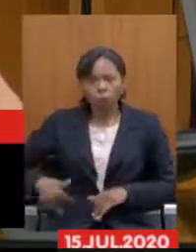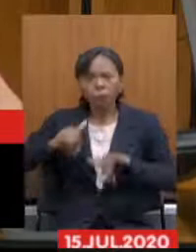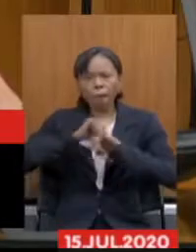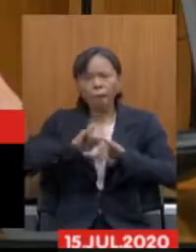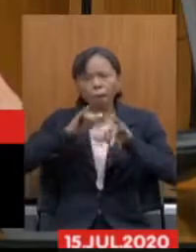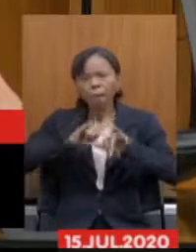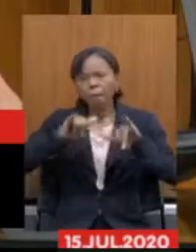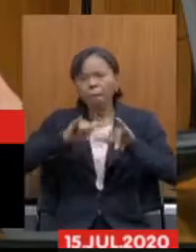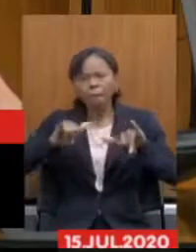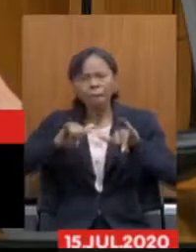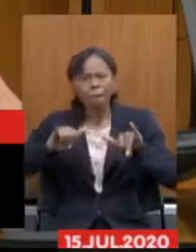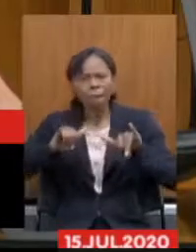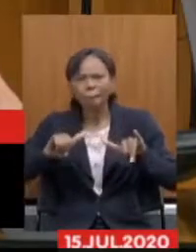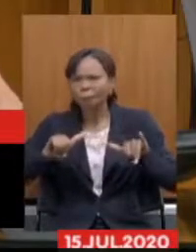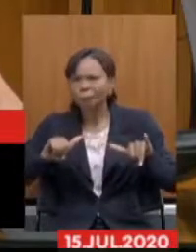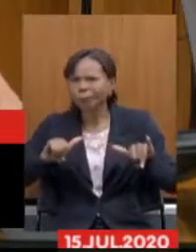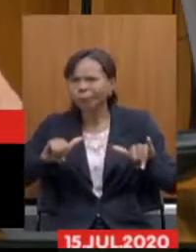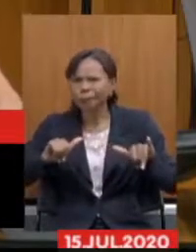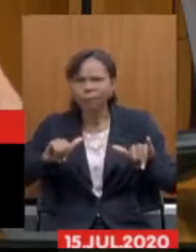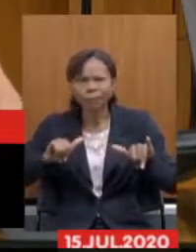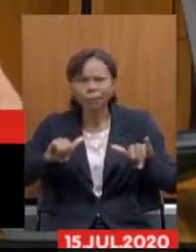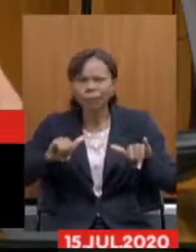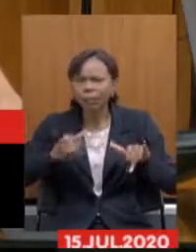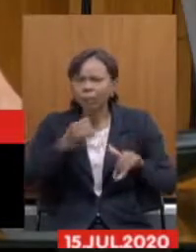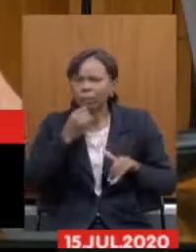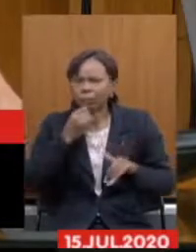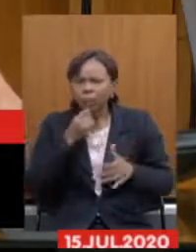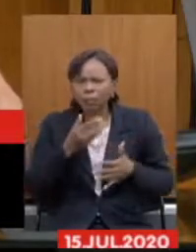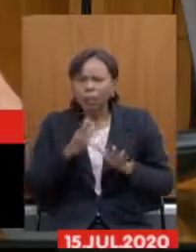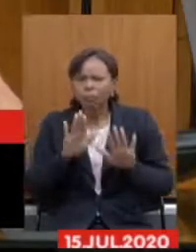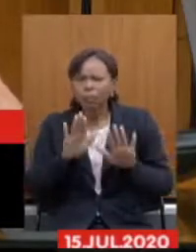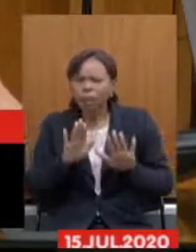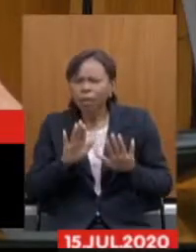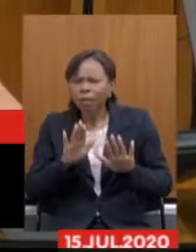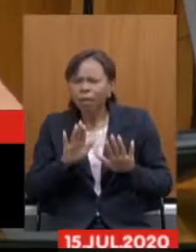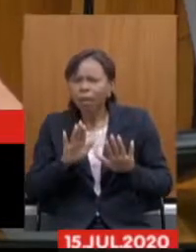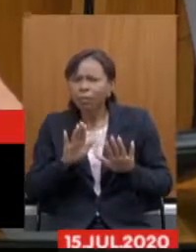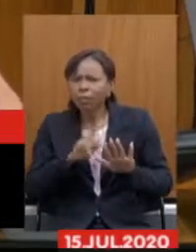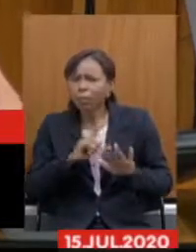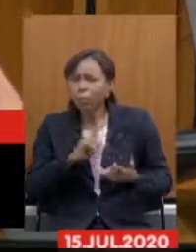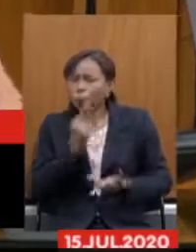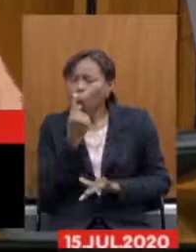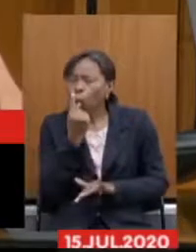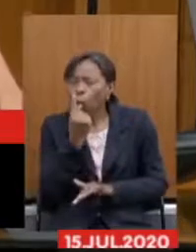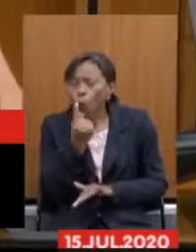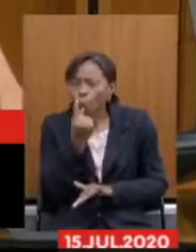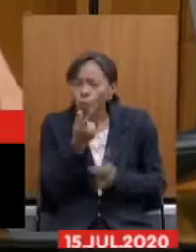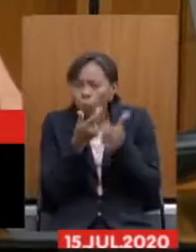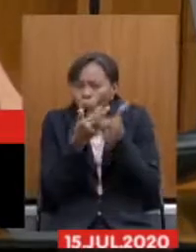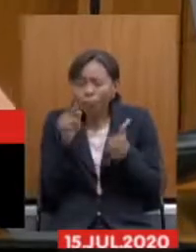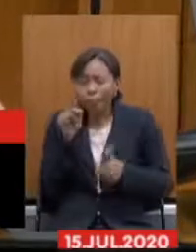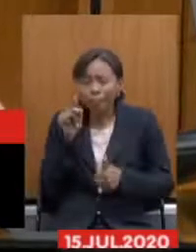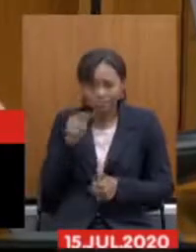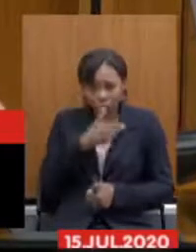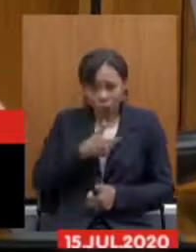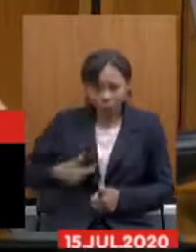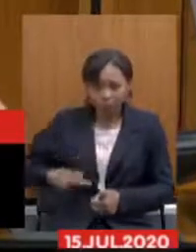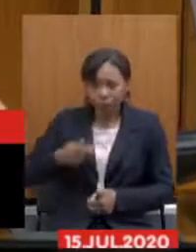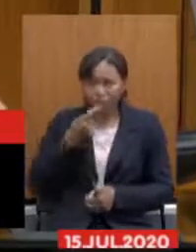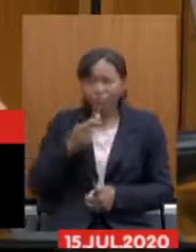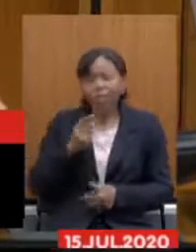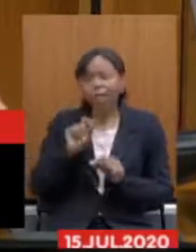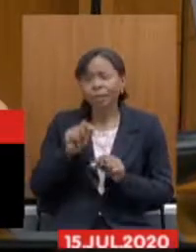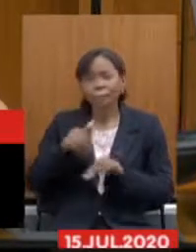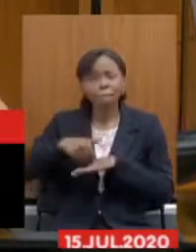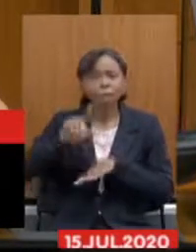e ao final eu vou contrapor algumas delas mas uma importante que ele tem dito que mais de 20 estados já